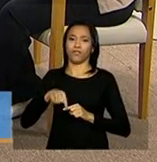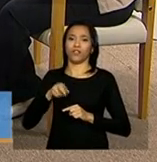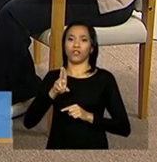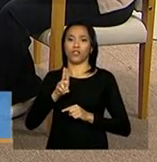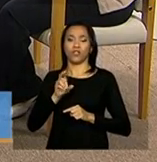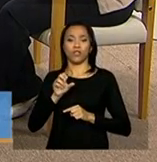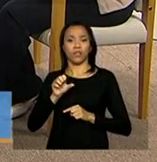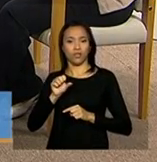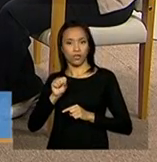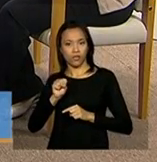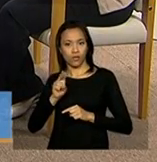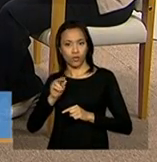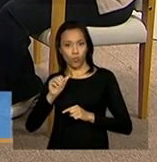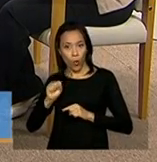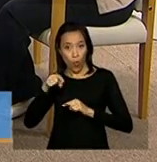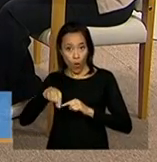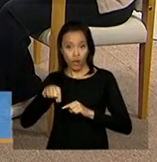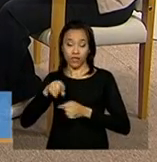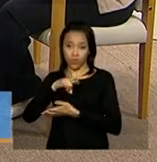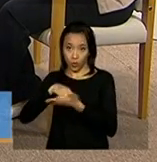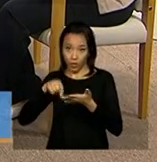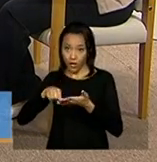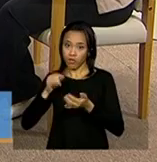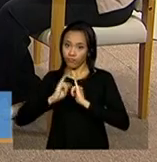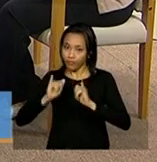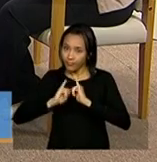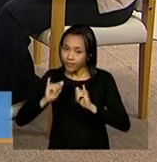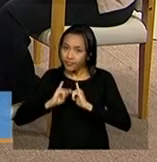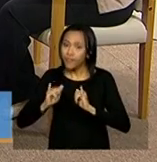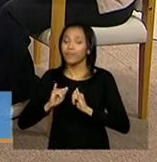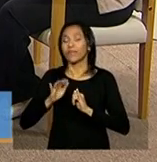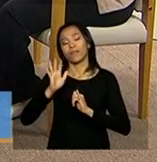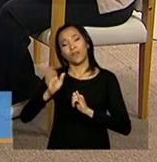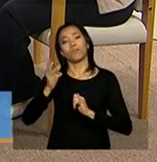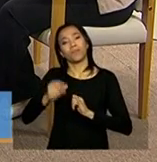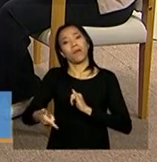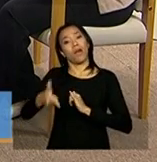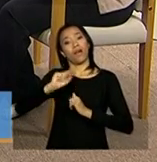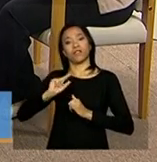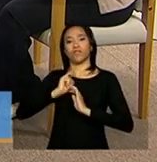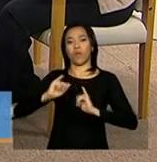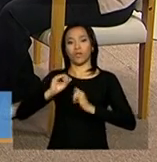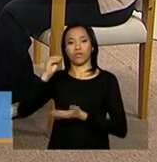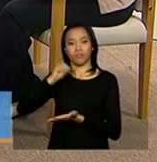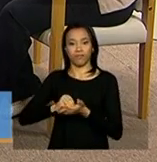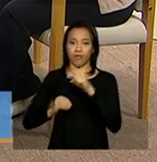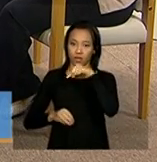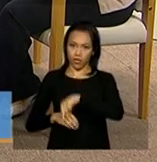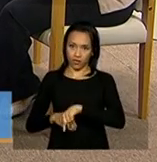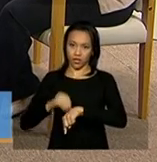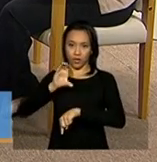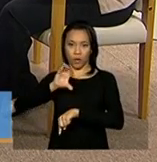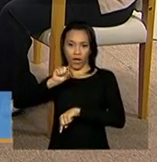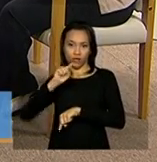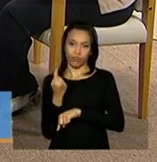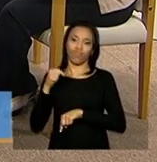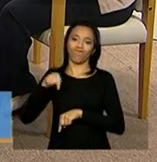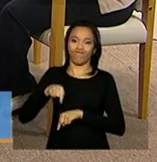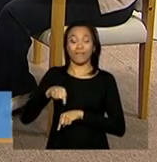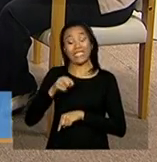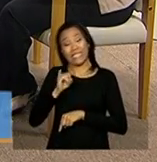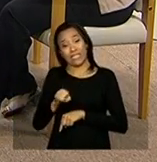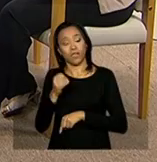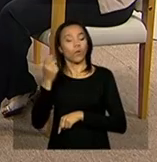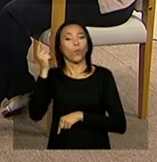Então, a gente espera que essas unidades já estejam anteriormente no Cadastro Suas. Mas caso haja uma situação em que elas não